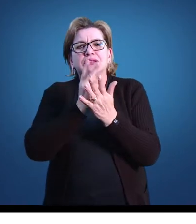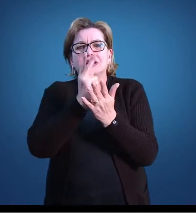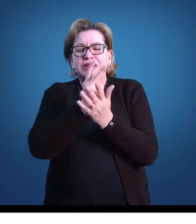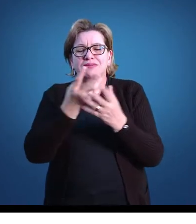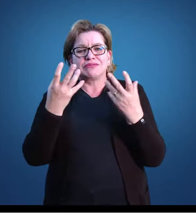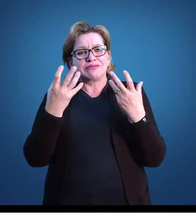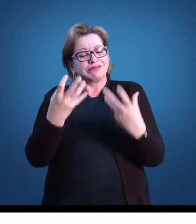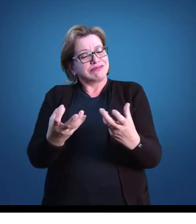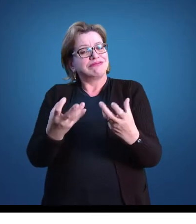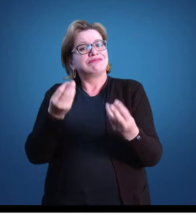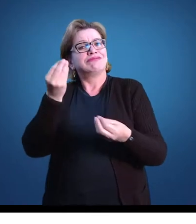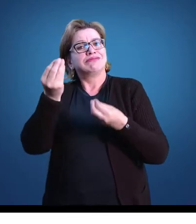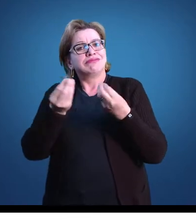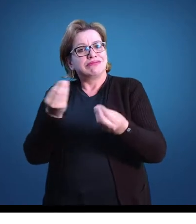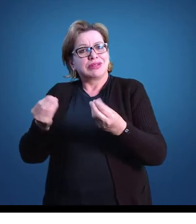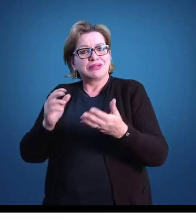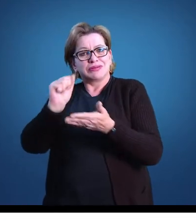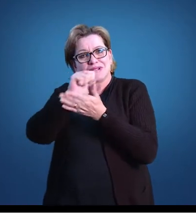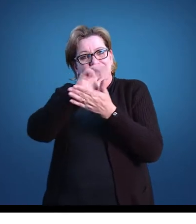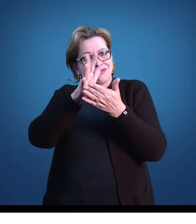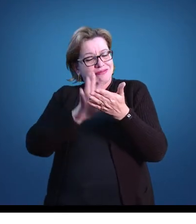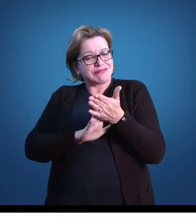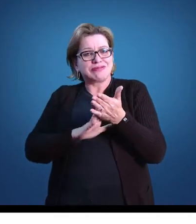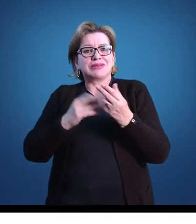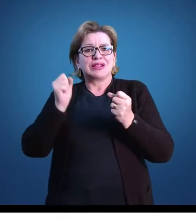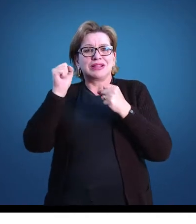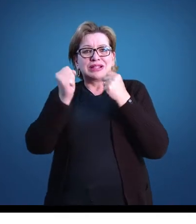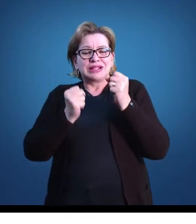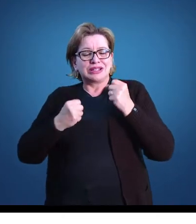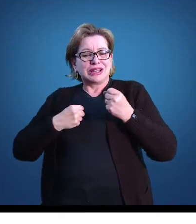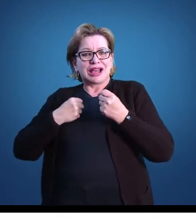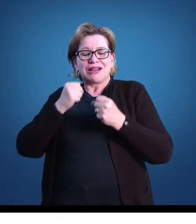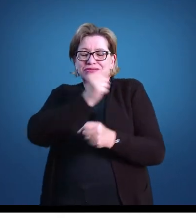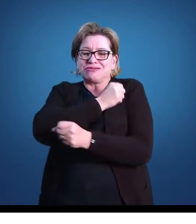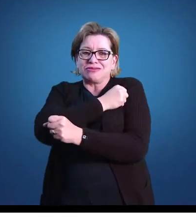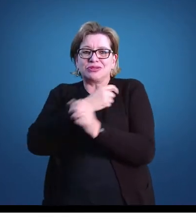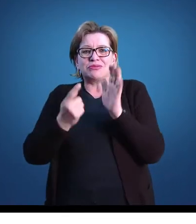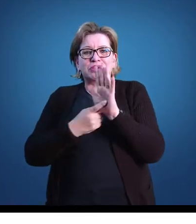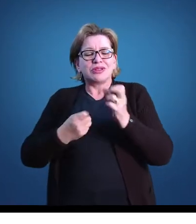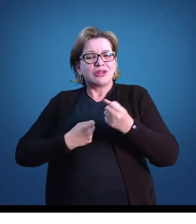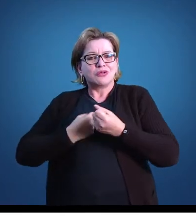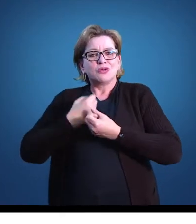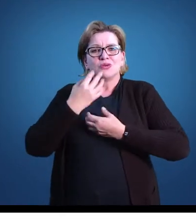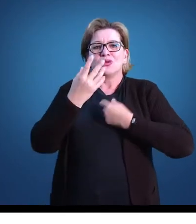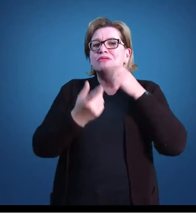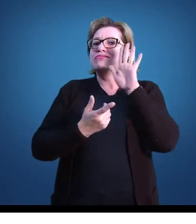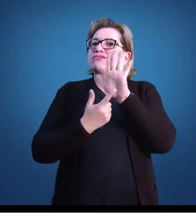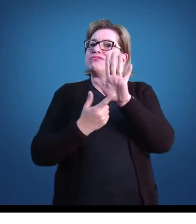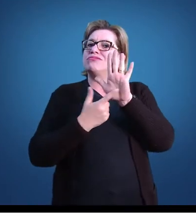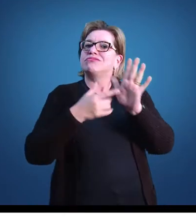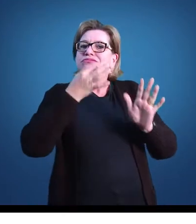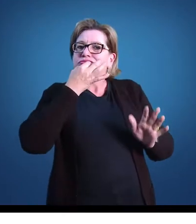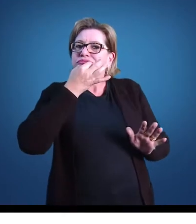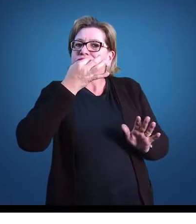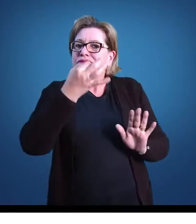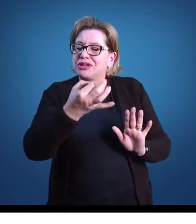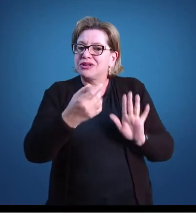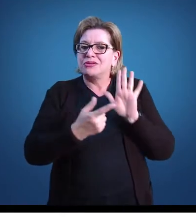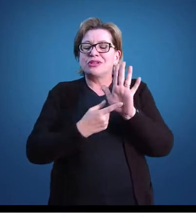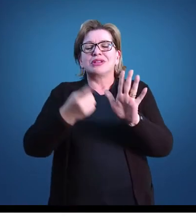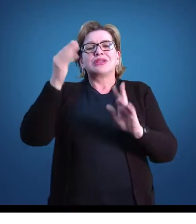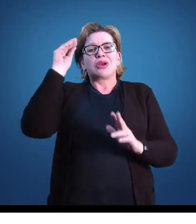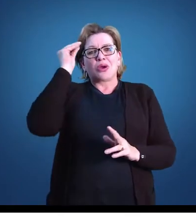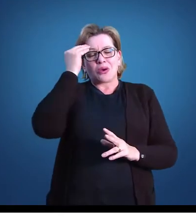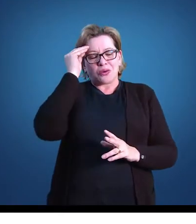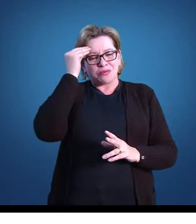inteiro durante a avaliação, atividades onde eles possam se expressar com suas opiniões, demonstrar sua compreensão